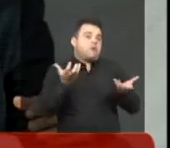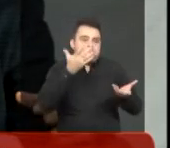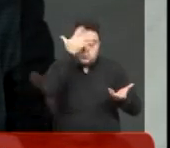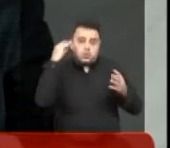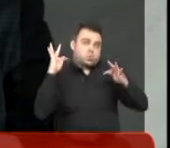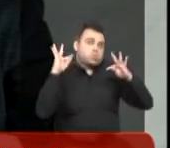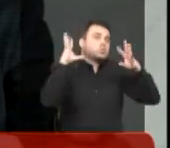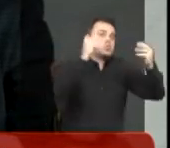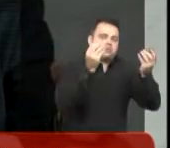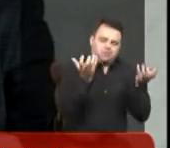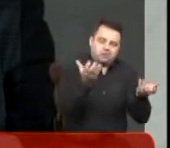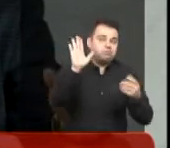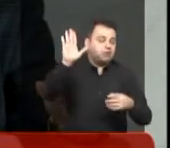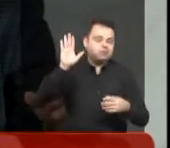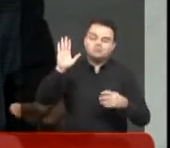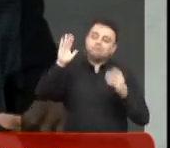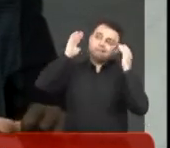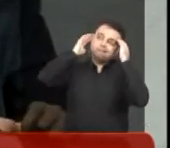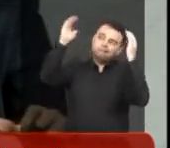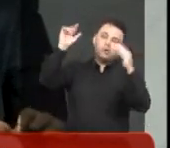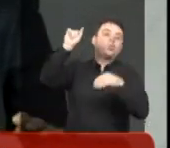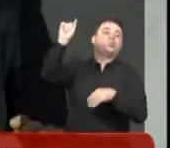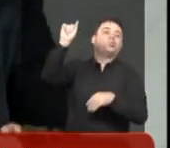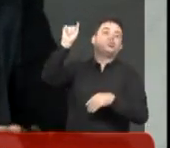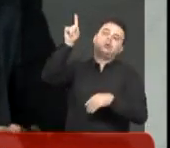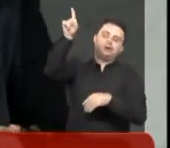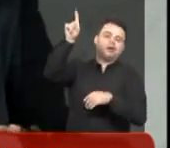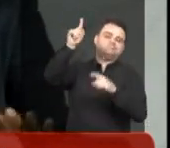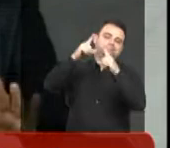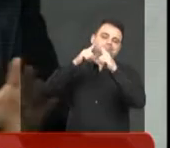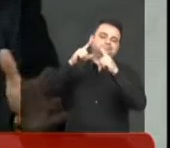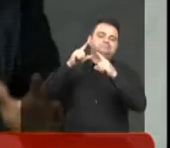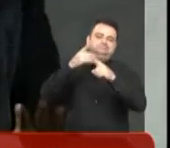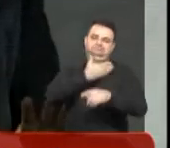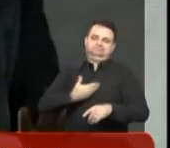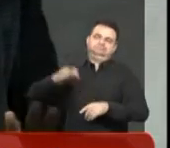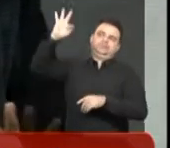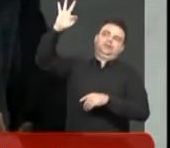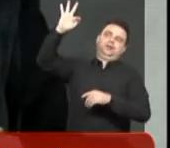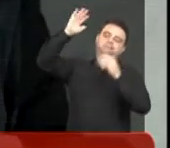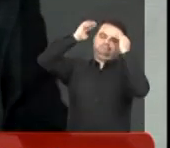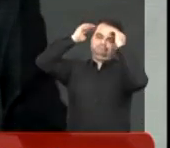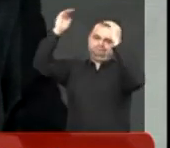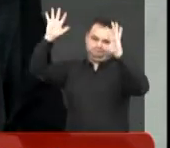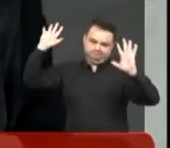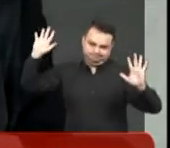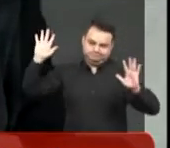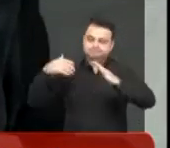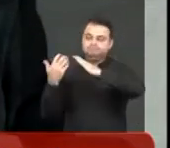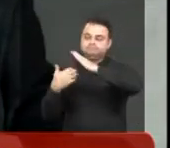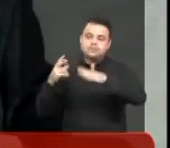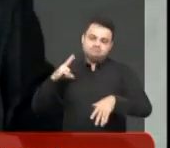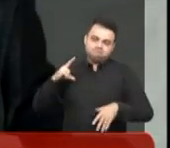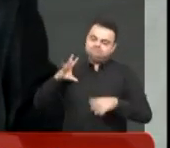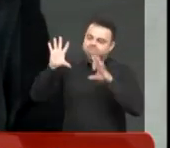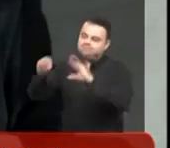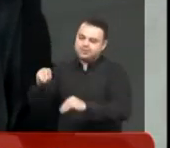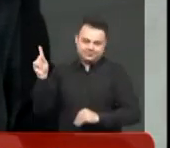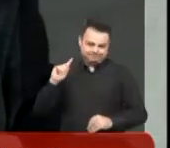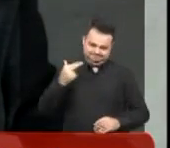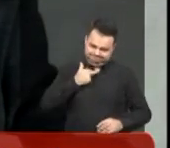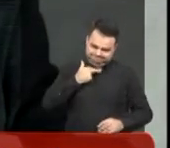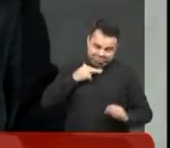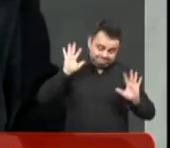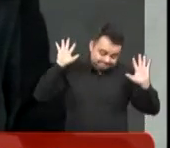legisla sobre o direito do trabalho é a União e não o município. Então, na iniciativa privada, nós não temos como interferir. Mas, nessa